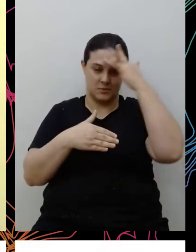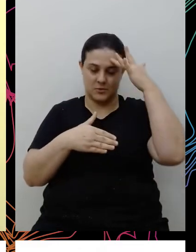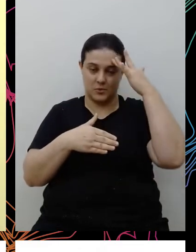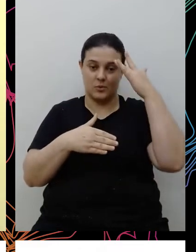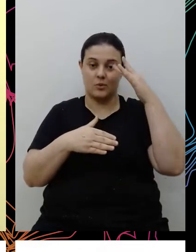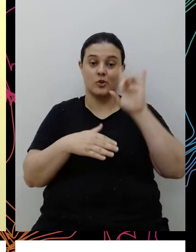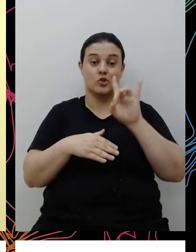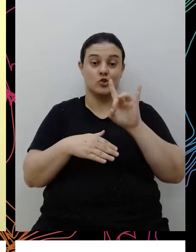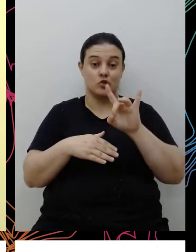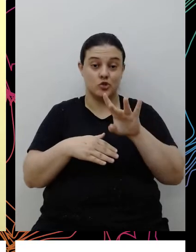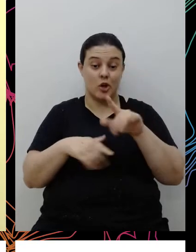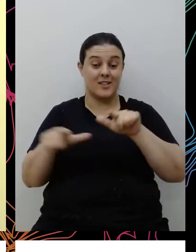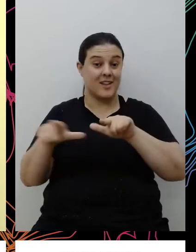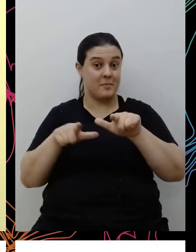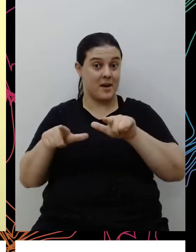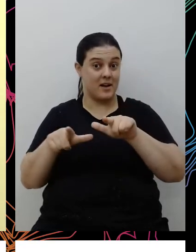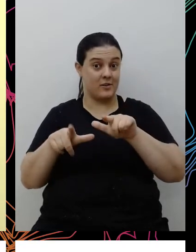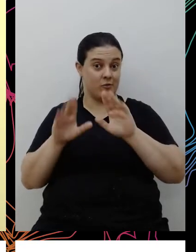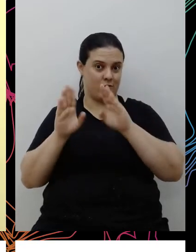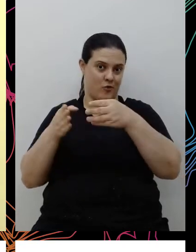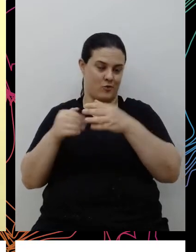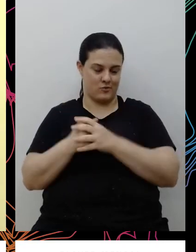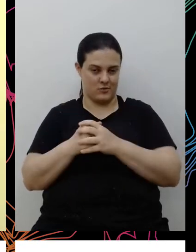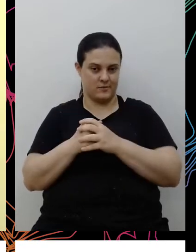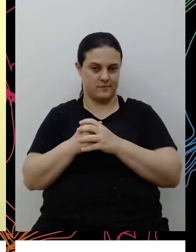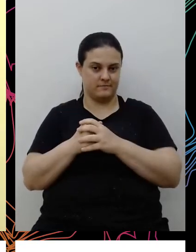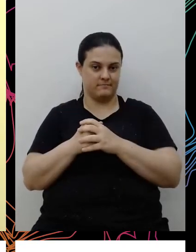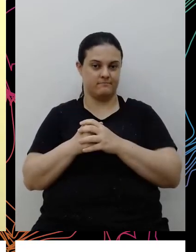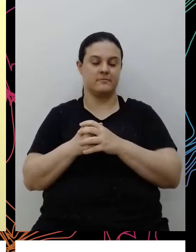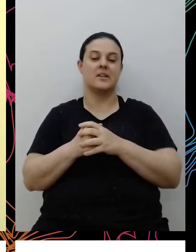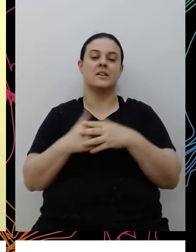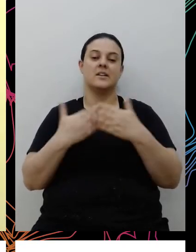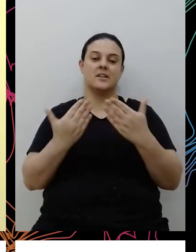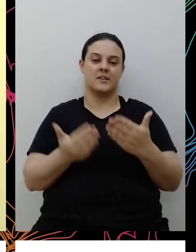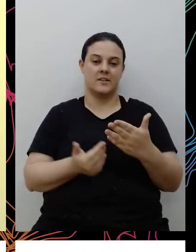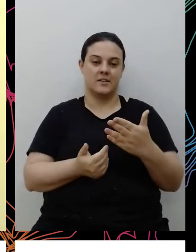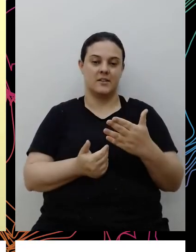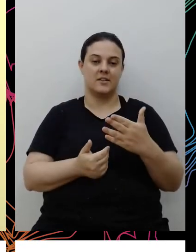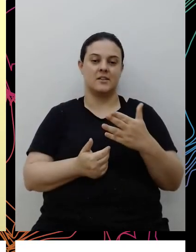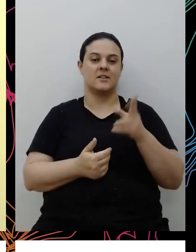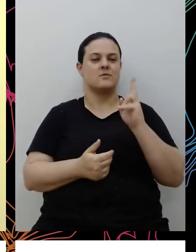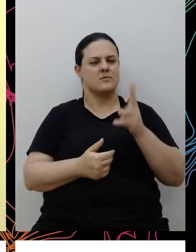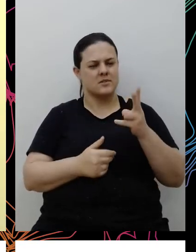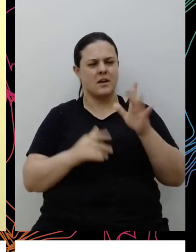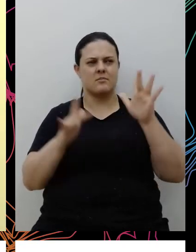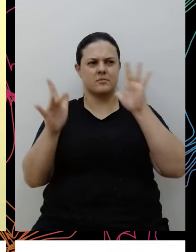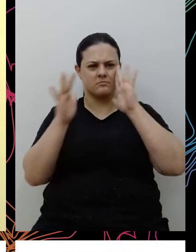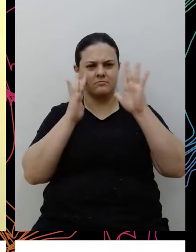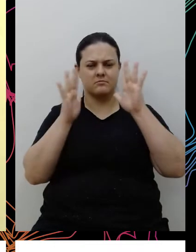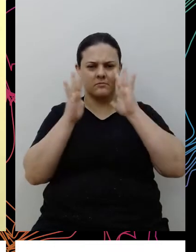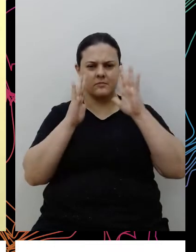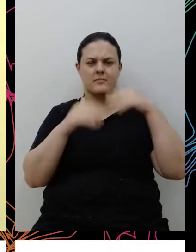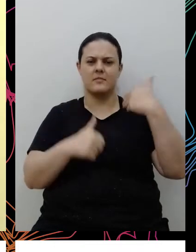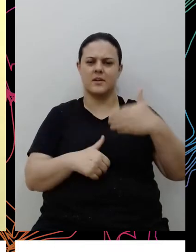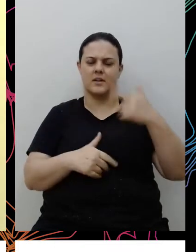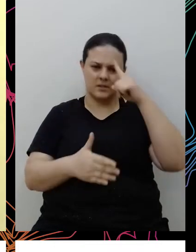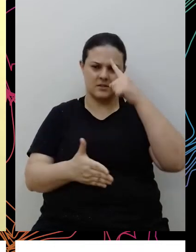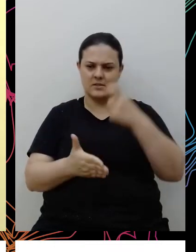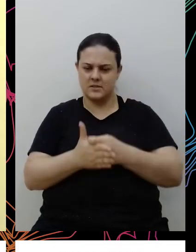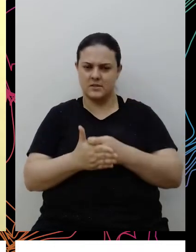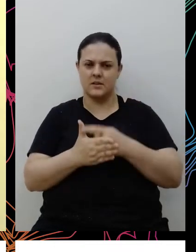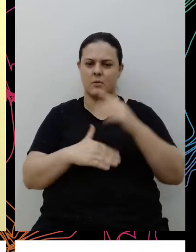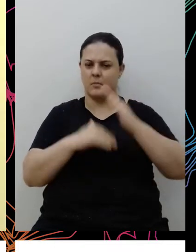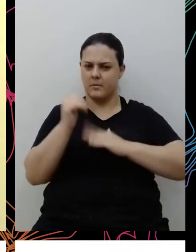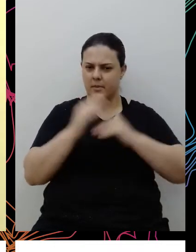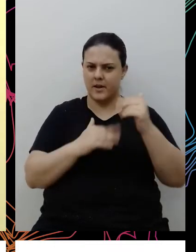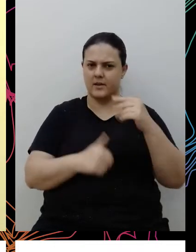só no eixo do trabalho, né, então, além disso, sempre se questionem, questionem sempre as tomadas de decisões e as práticas